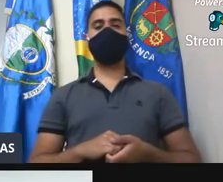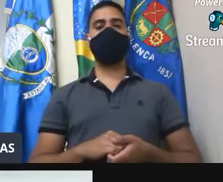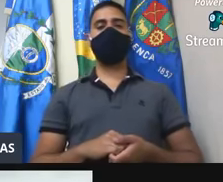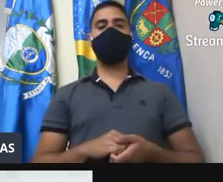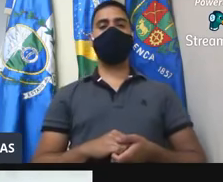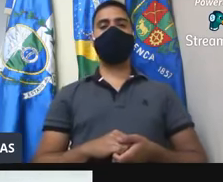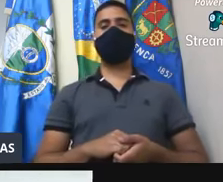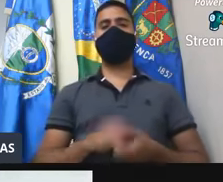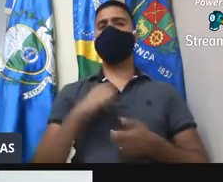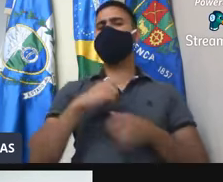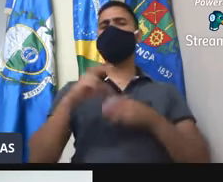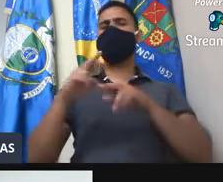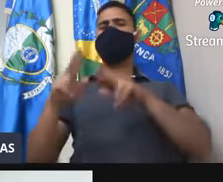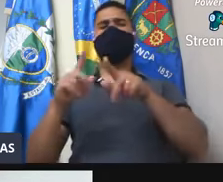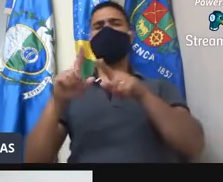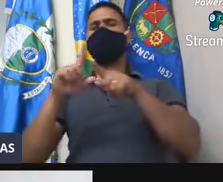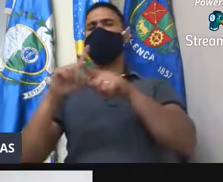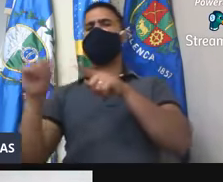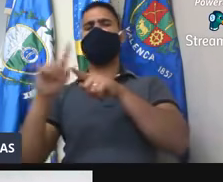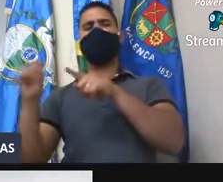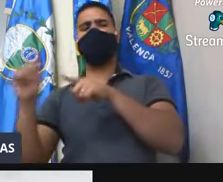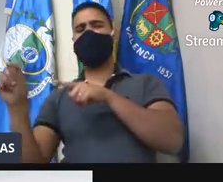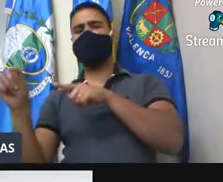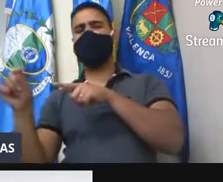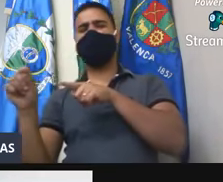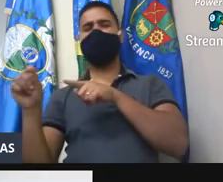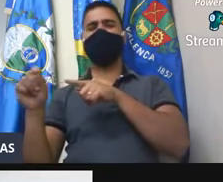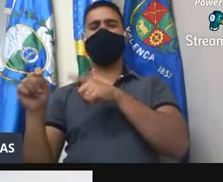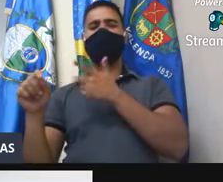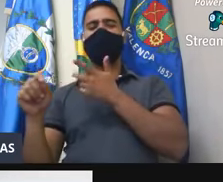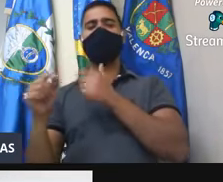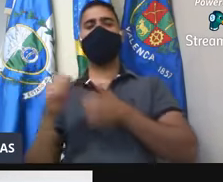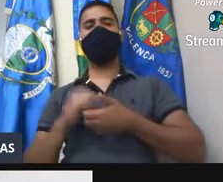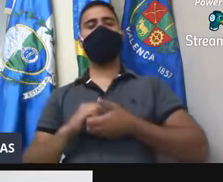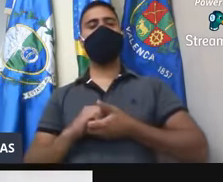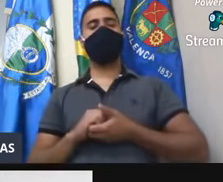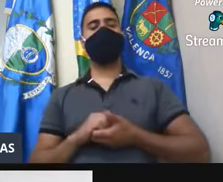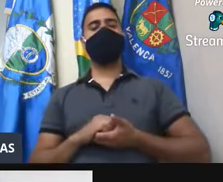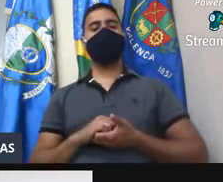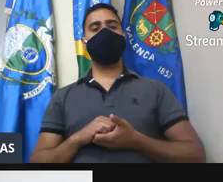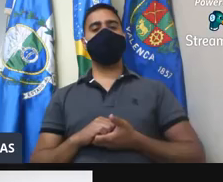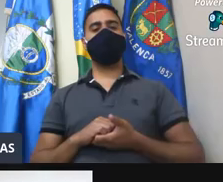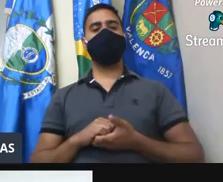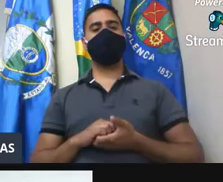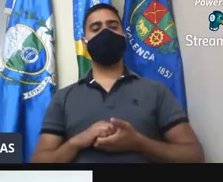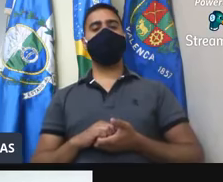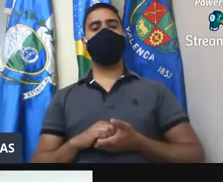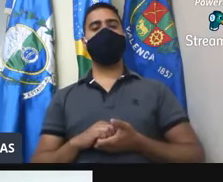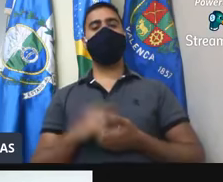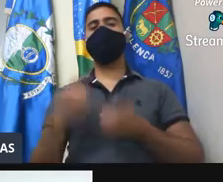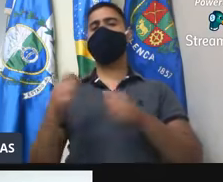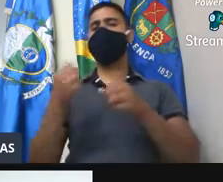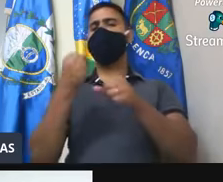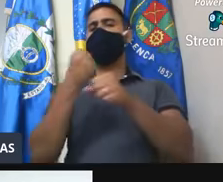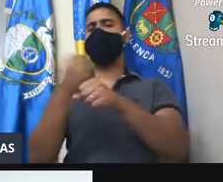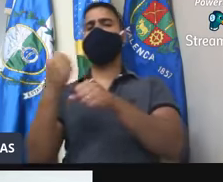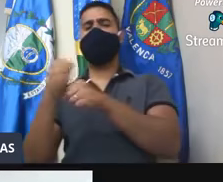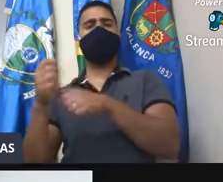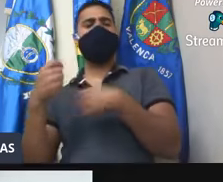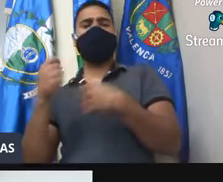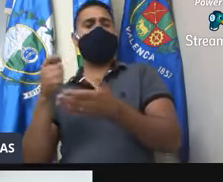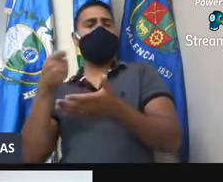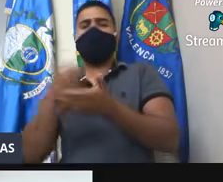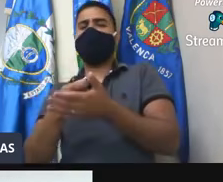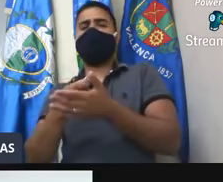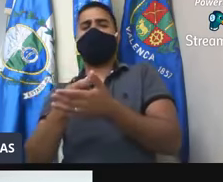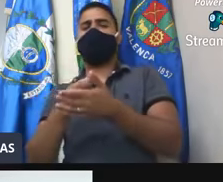a administração ter vários aluguéis, então, quer dizer, a administração é uma boa gestão, na verdade, tem que